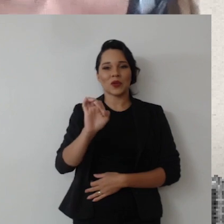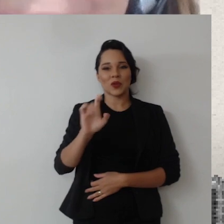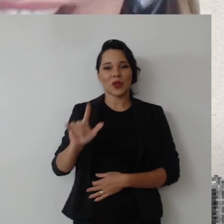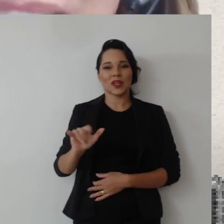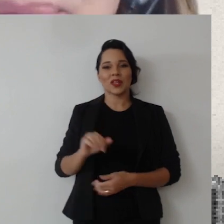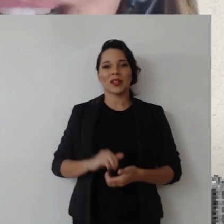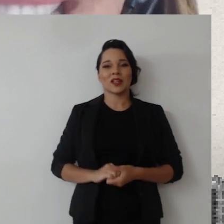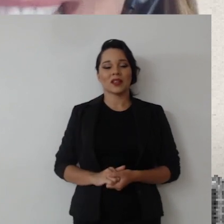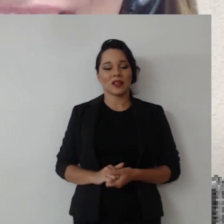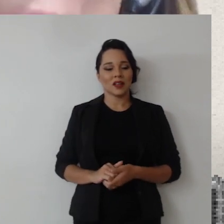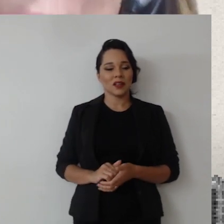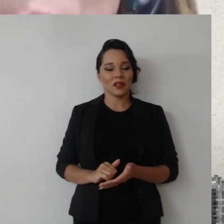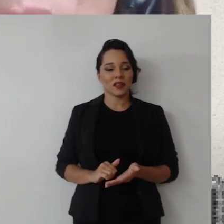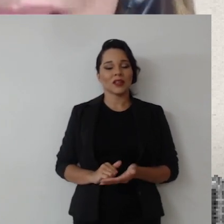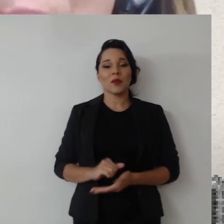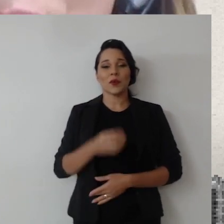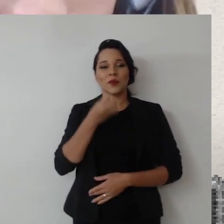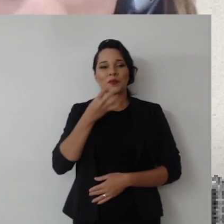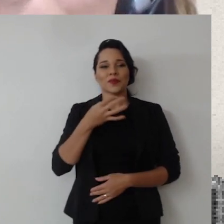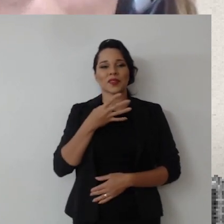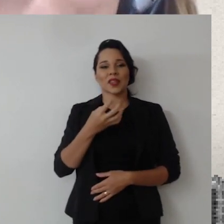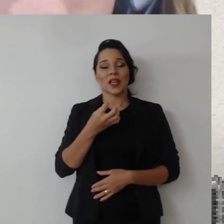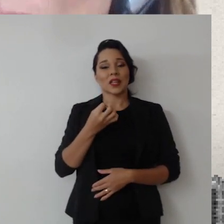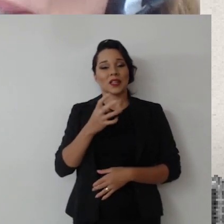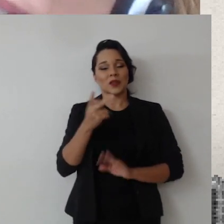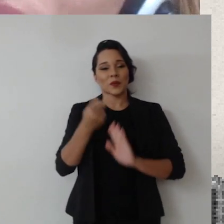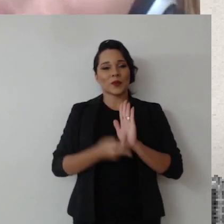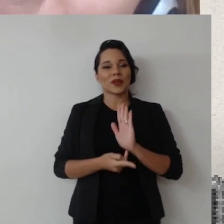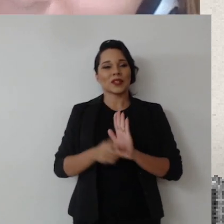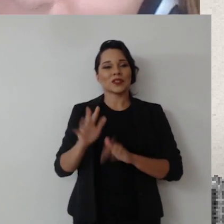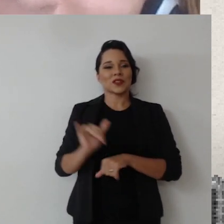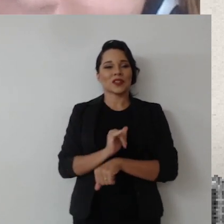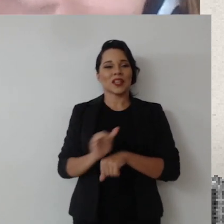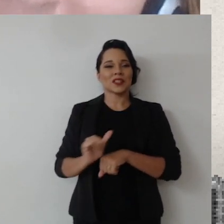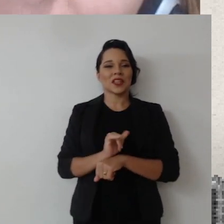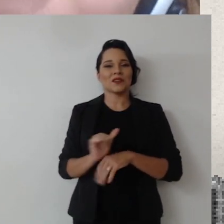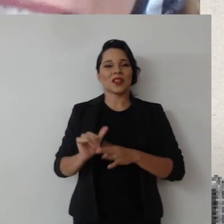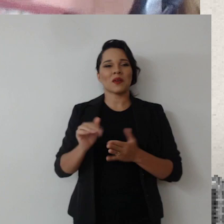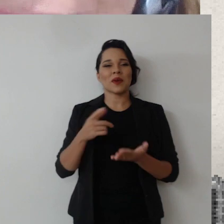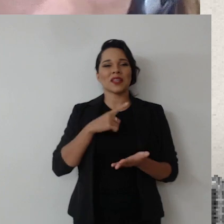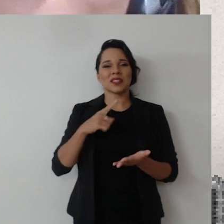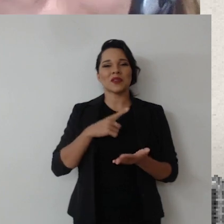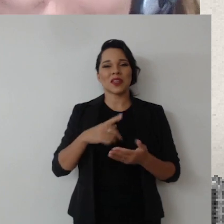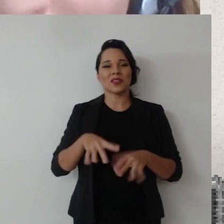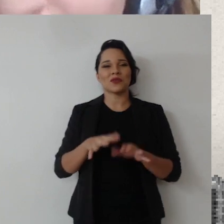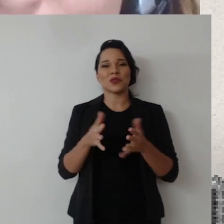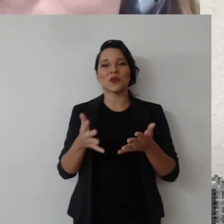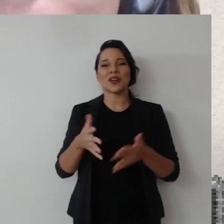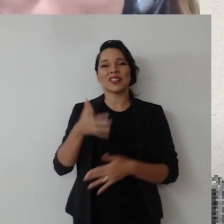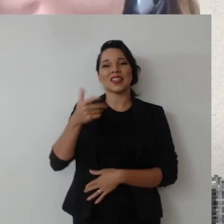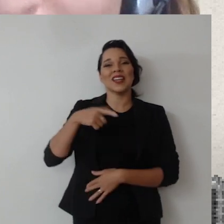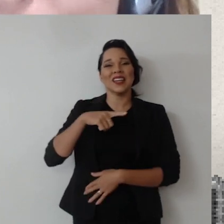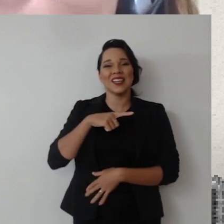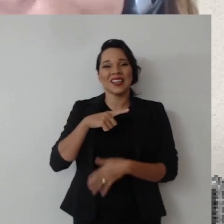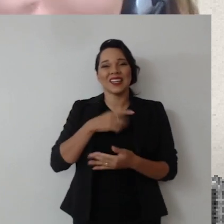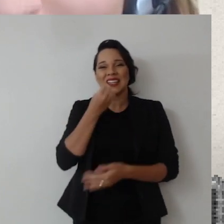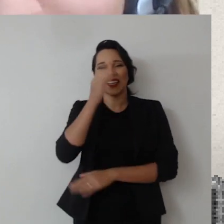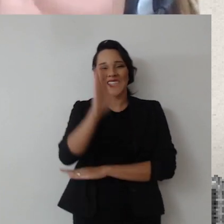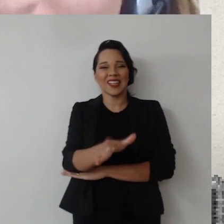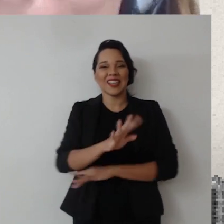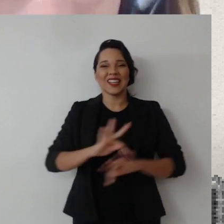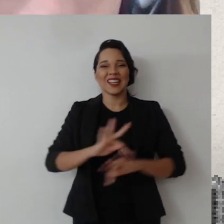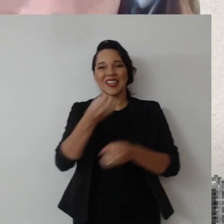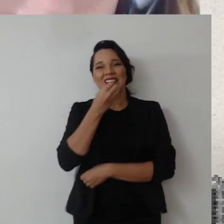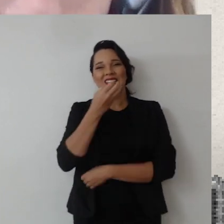Mendes, que é presidente da Comissão Gestora do Plano de Logística Sustentável aqui do TRF. Dr. Rodrigo, boa